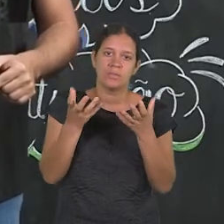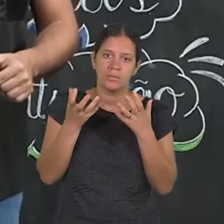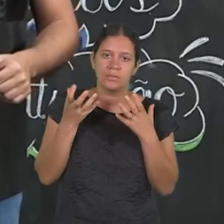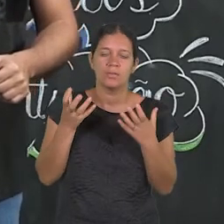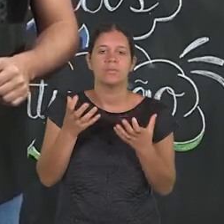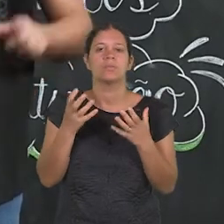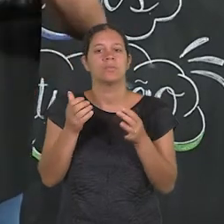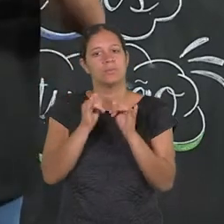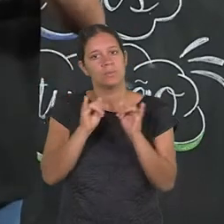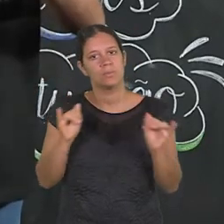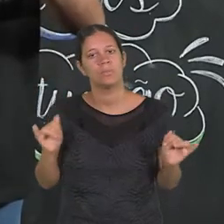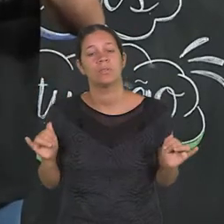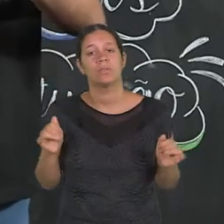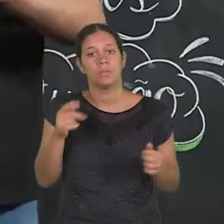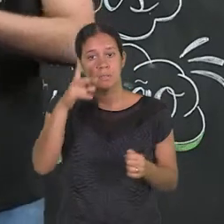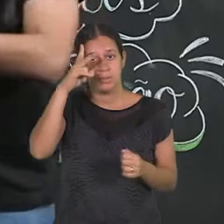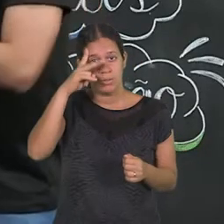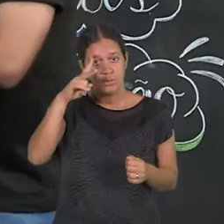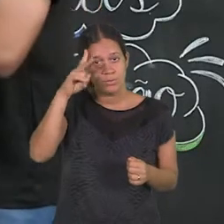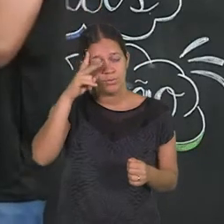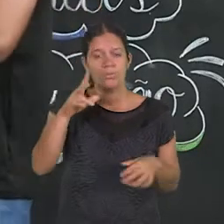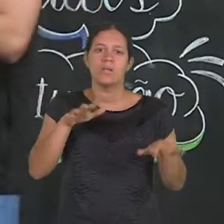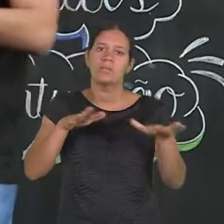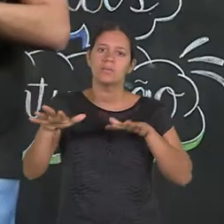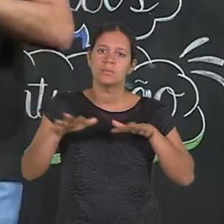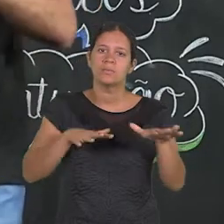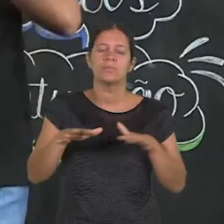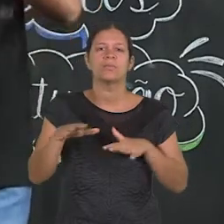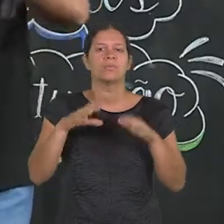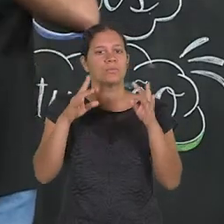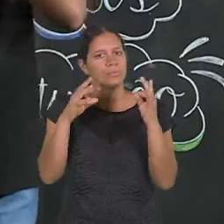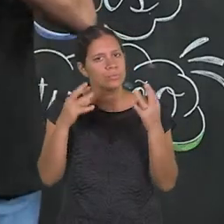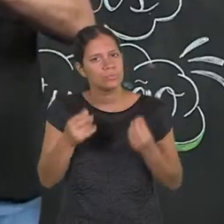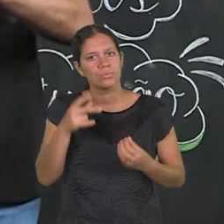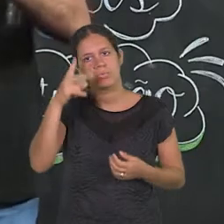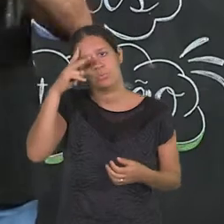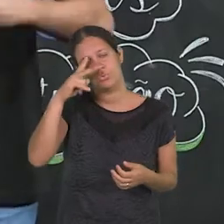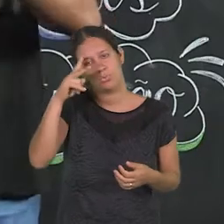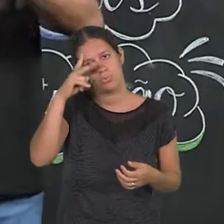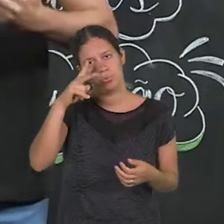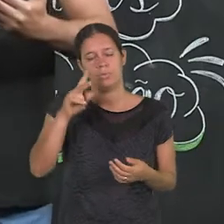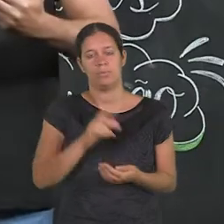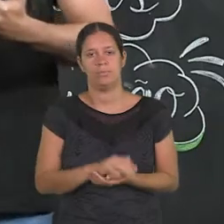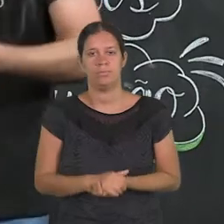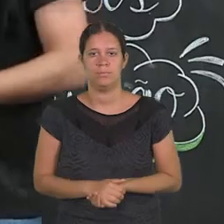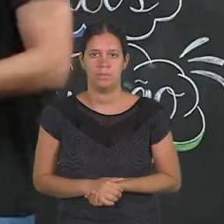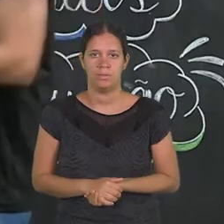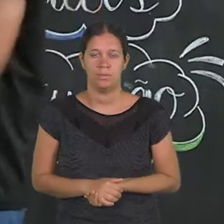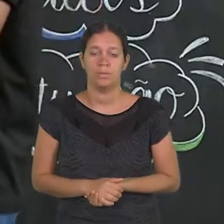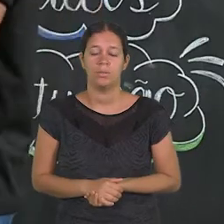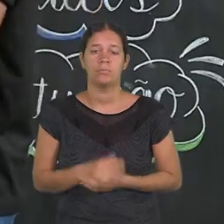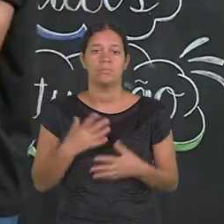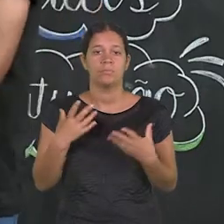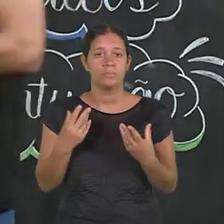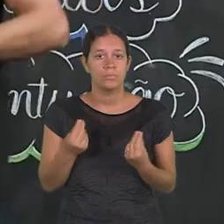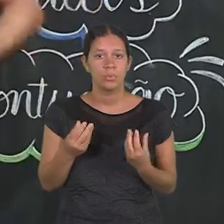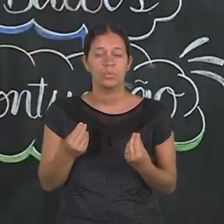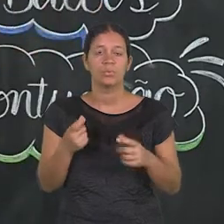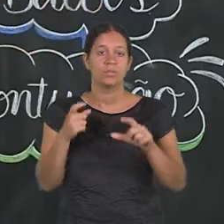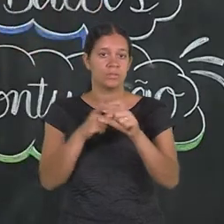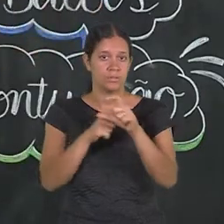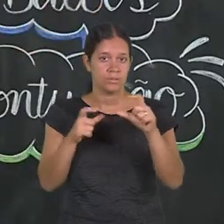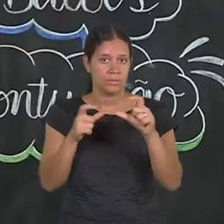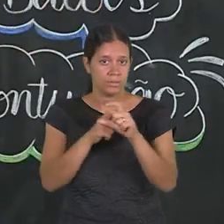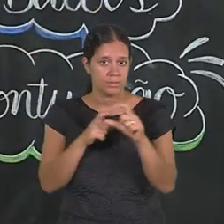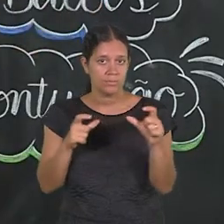transmitir dentro daquele quadro. Lembra que tudo é narração, tudo é história, então uma coisa puxa a outra, um quadrinho puxa o outro. Uma coisa muito